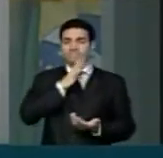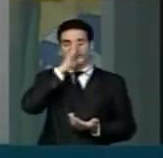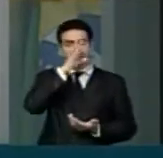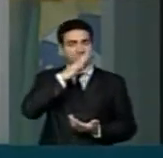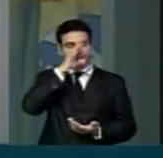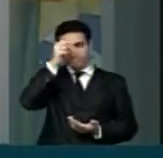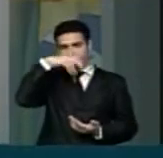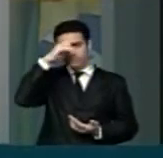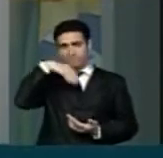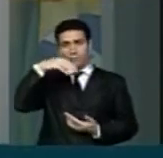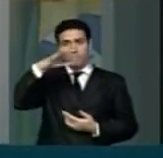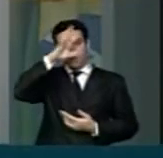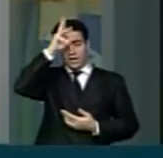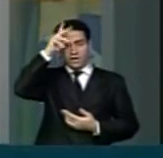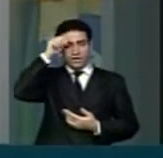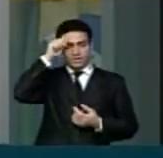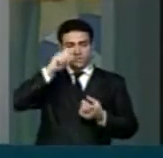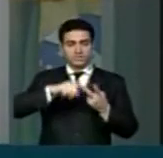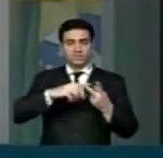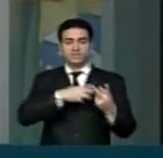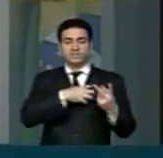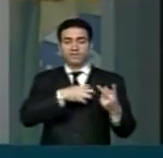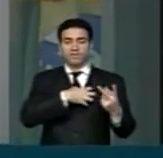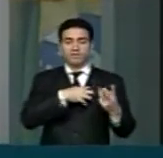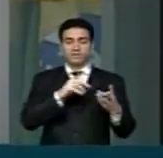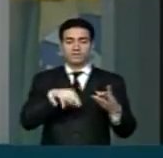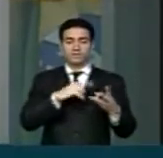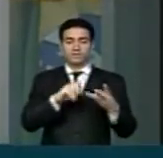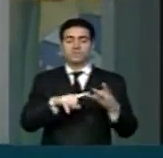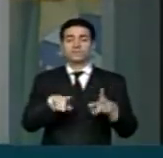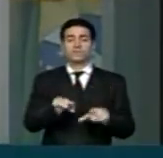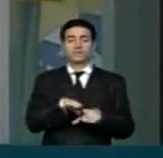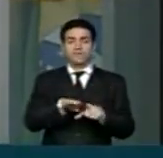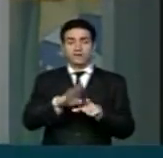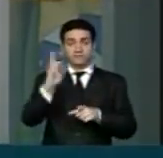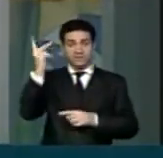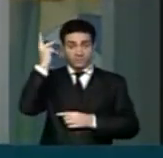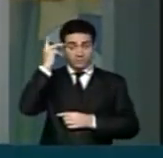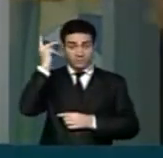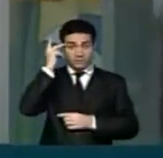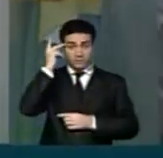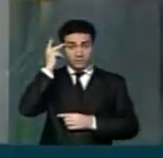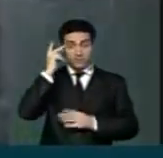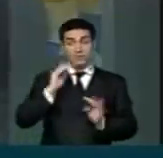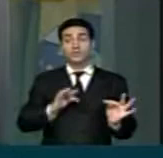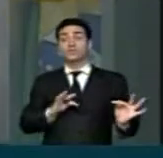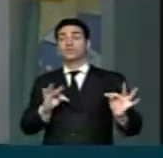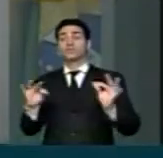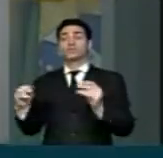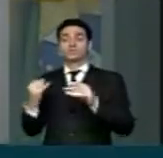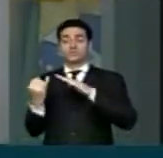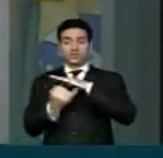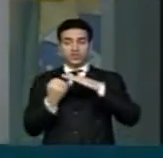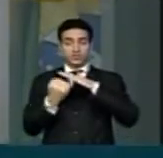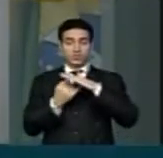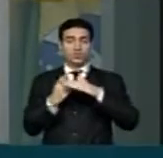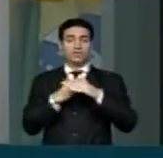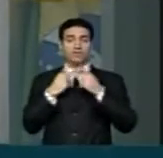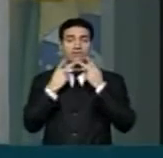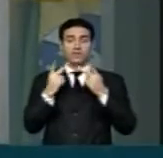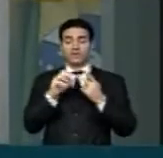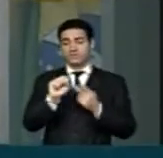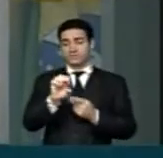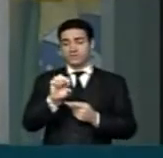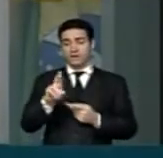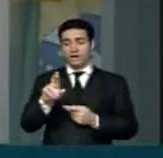em Manaus, em Salvador e em São Paulo. Quando todos os institutos davam que o José